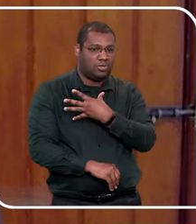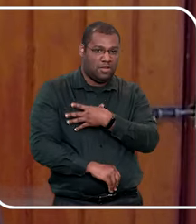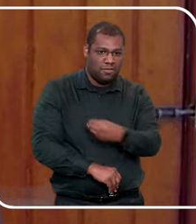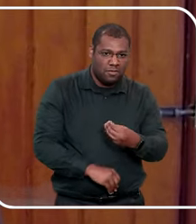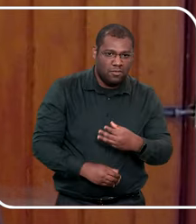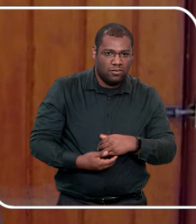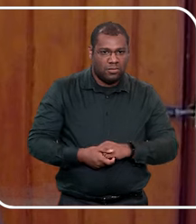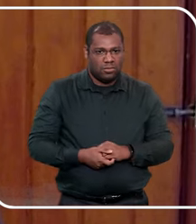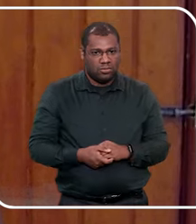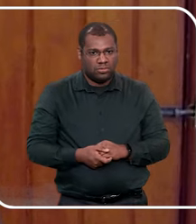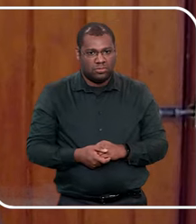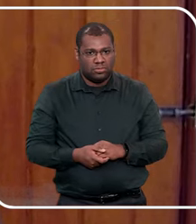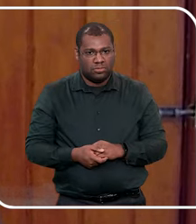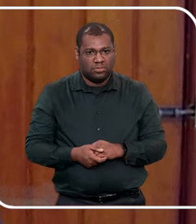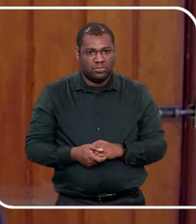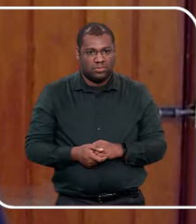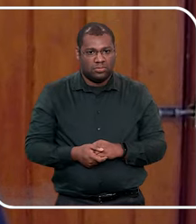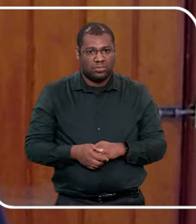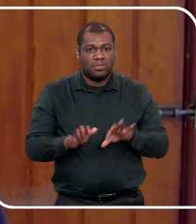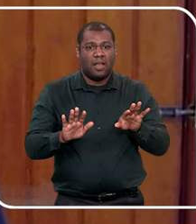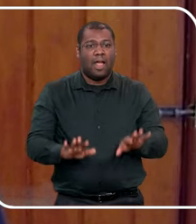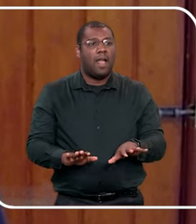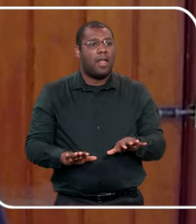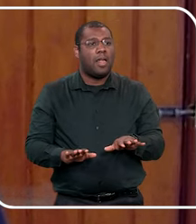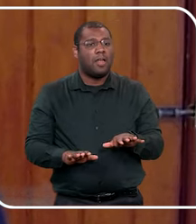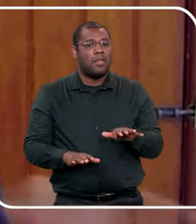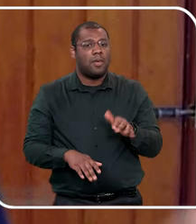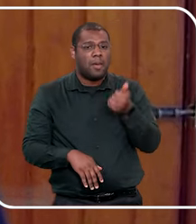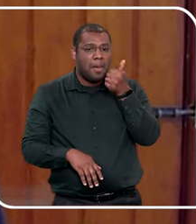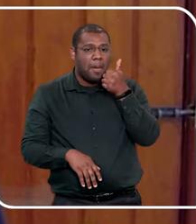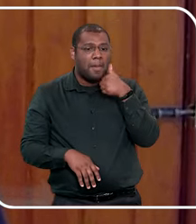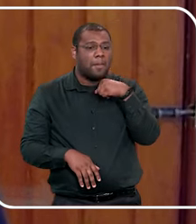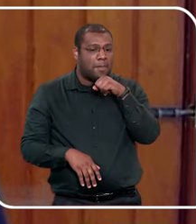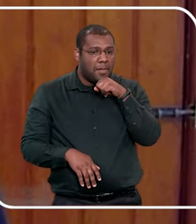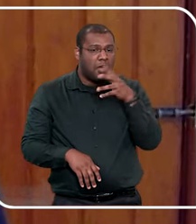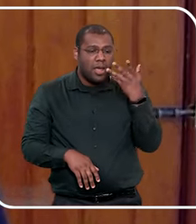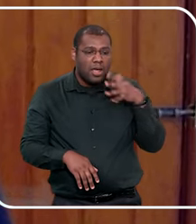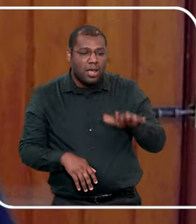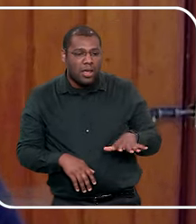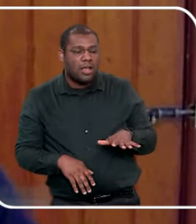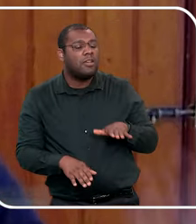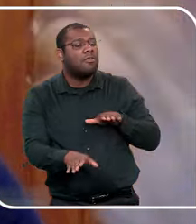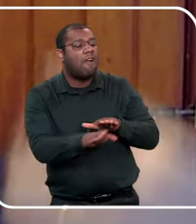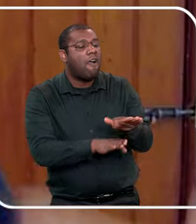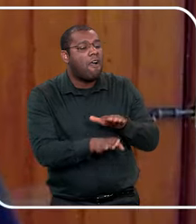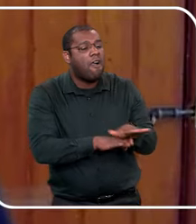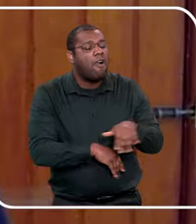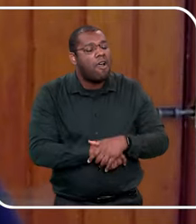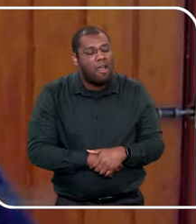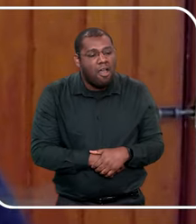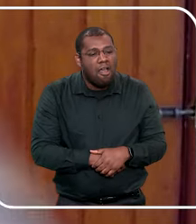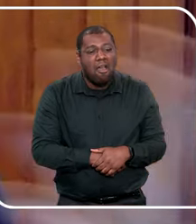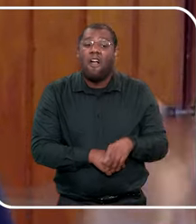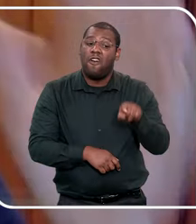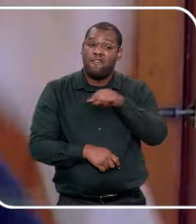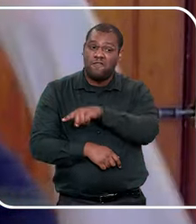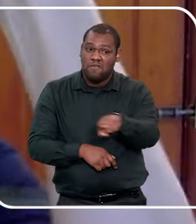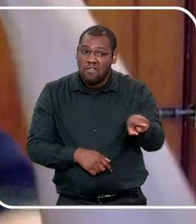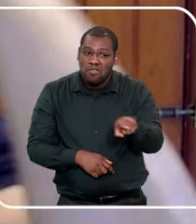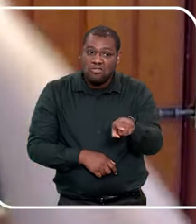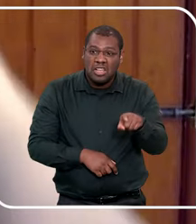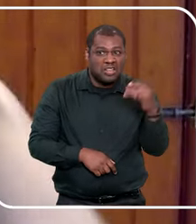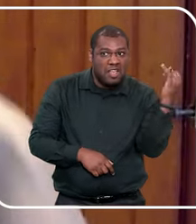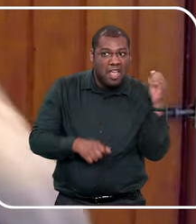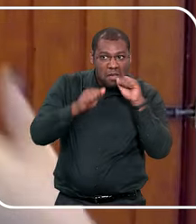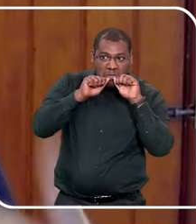descobriu, ao invés de um acolhimento, ela usou o que ela sabia, coitada, porque também, talvez, ela tenha sofrido, nós sabemos a história,